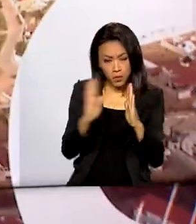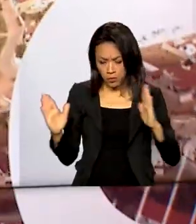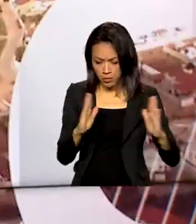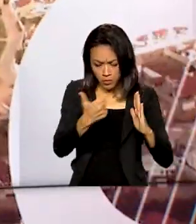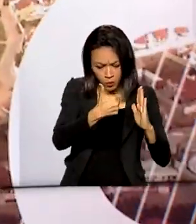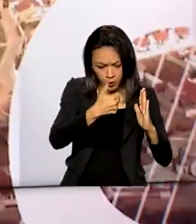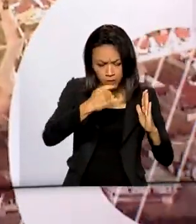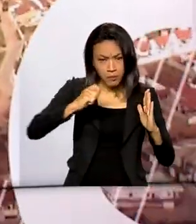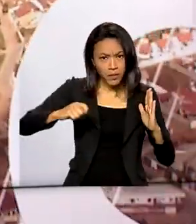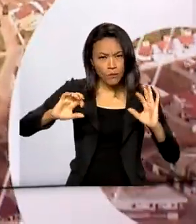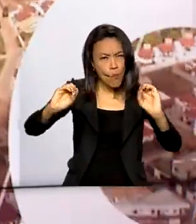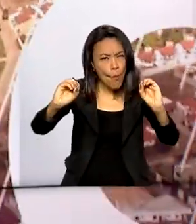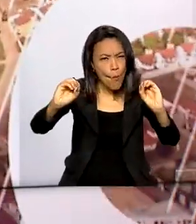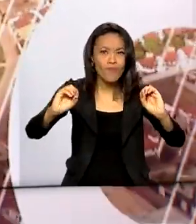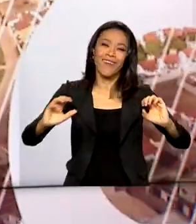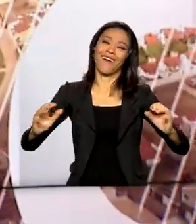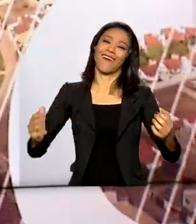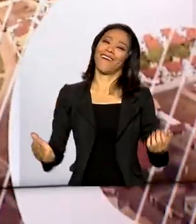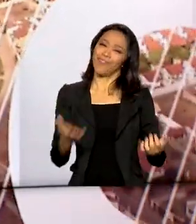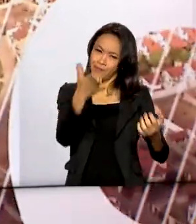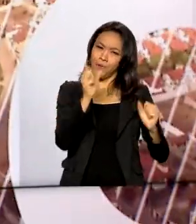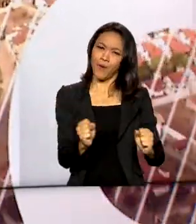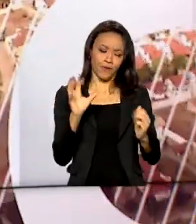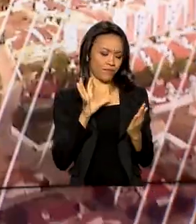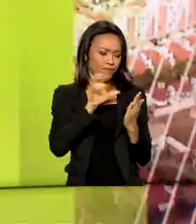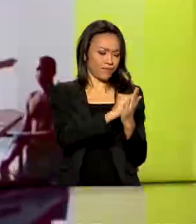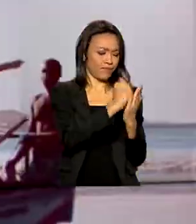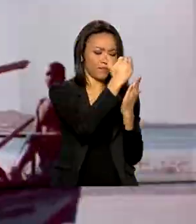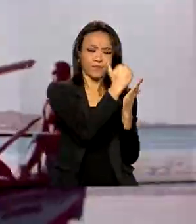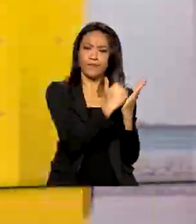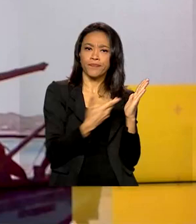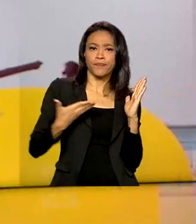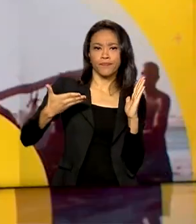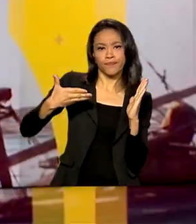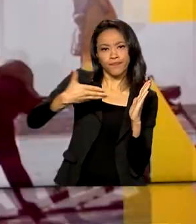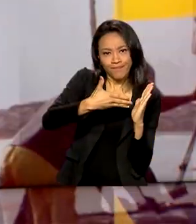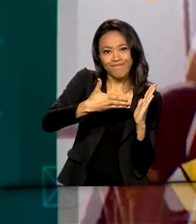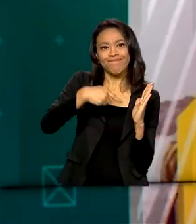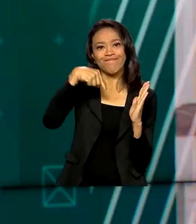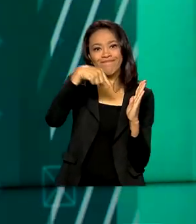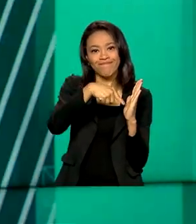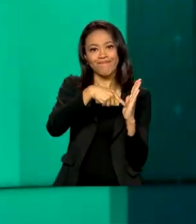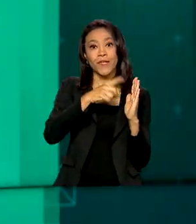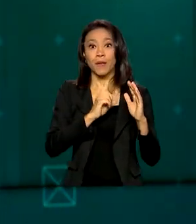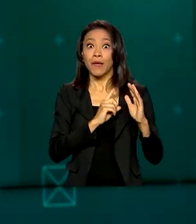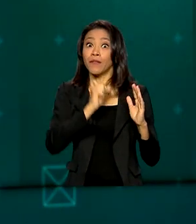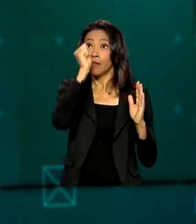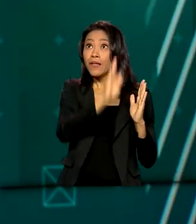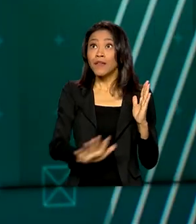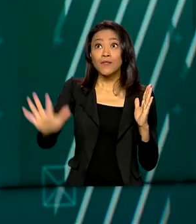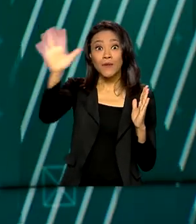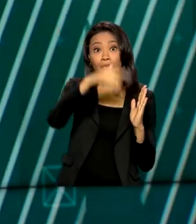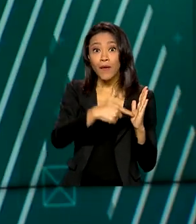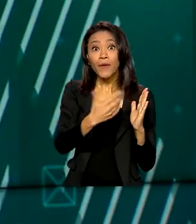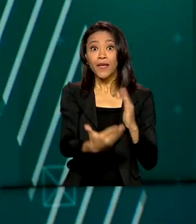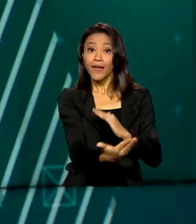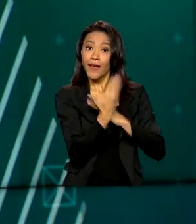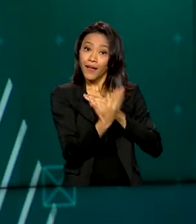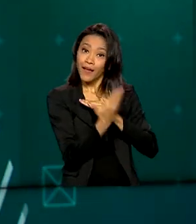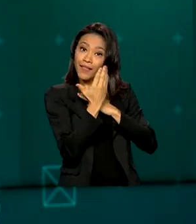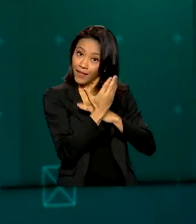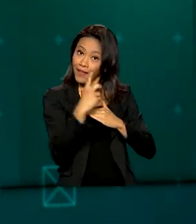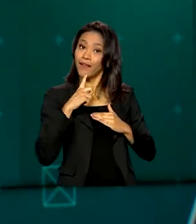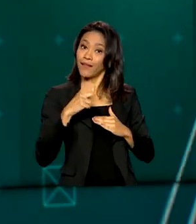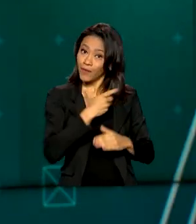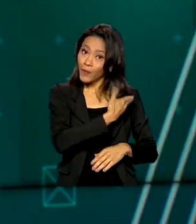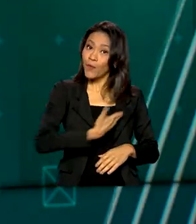Então você já pode se inscrever no Registro Nacional Positivo de Condutores e ganhar benefícios em órgãos